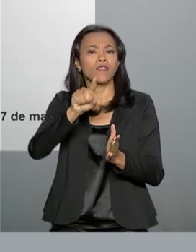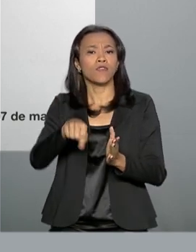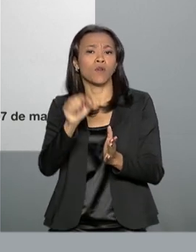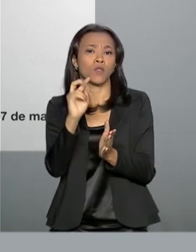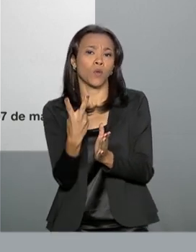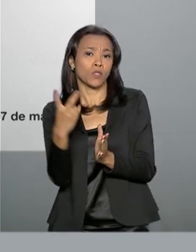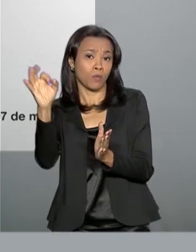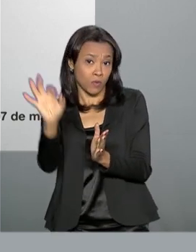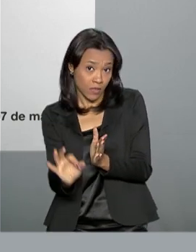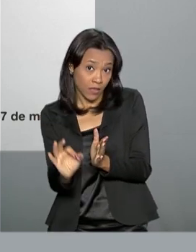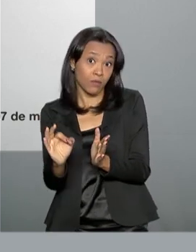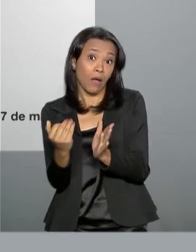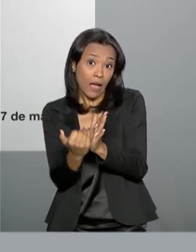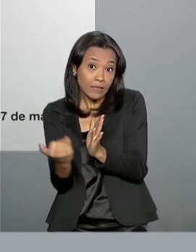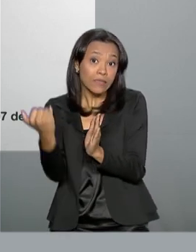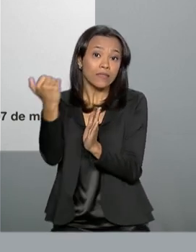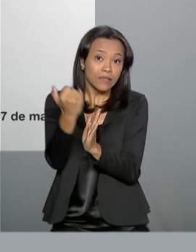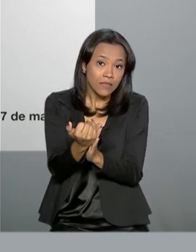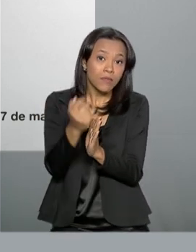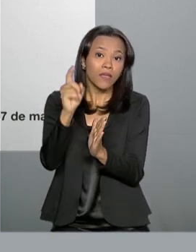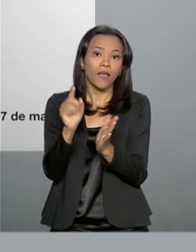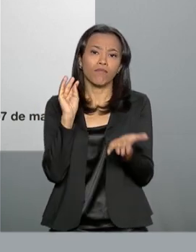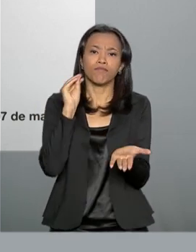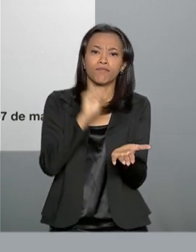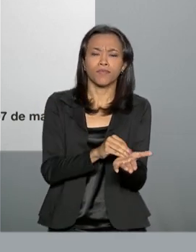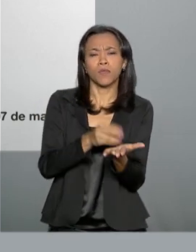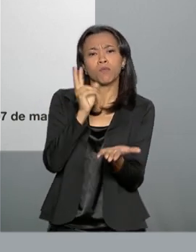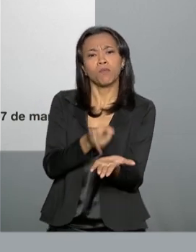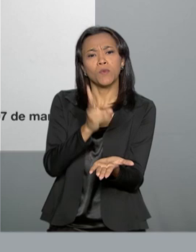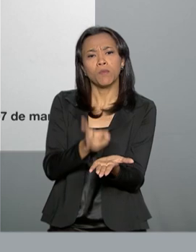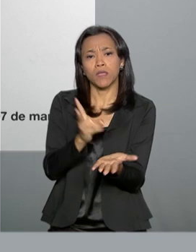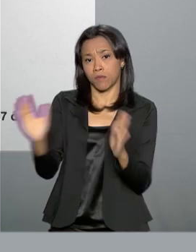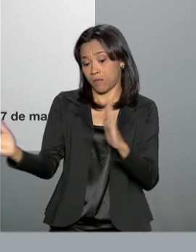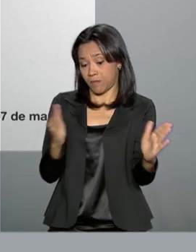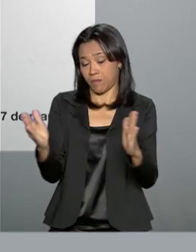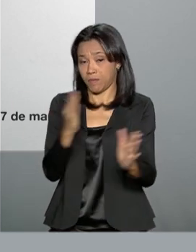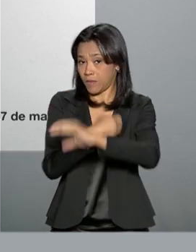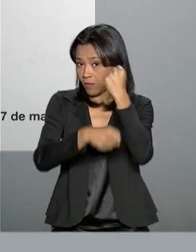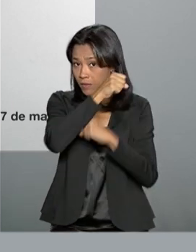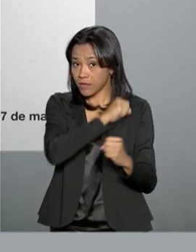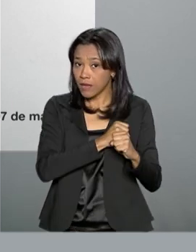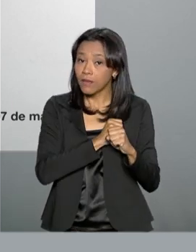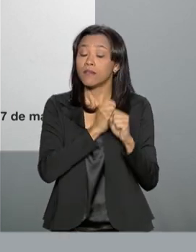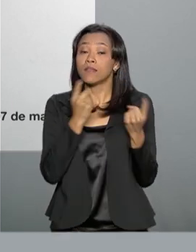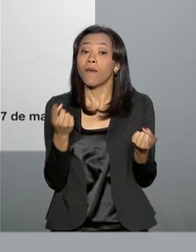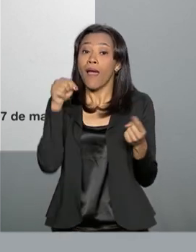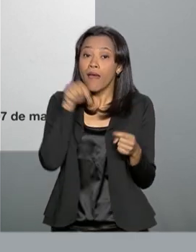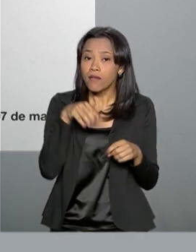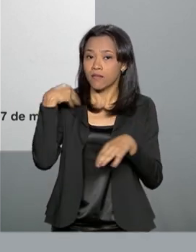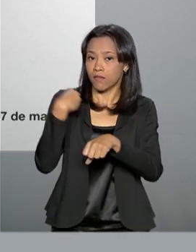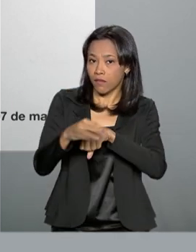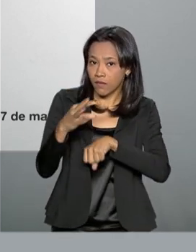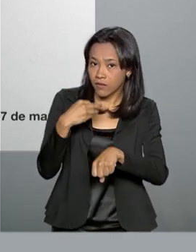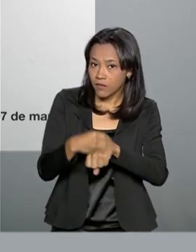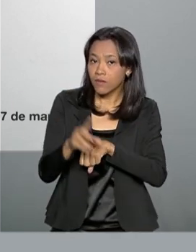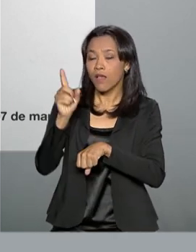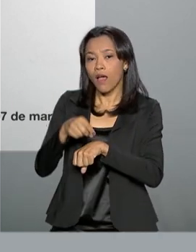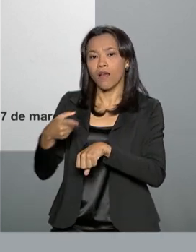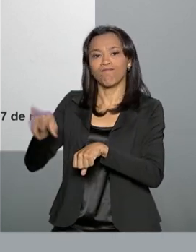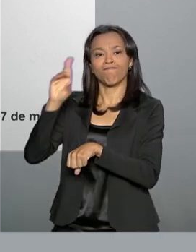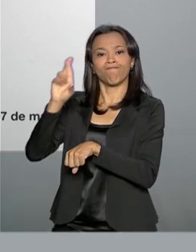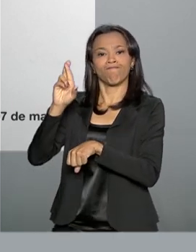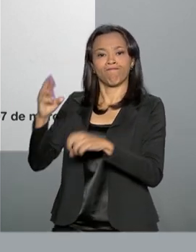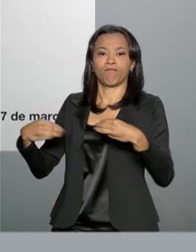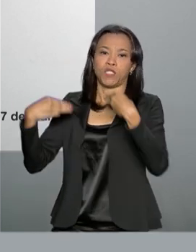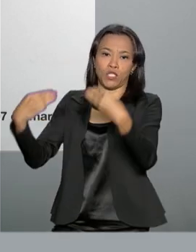pela média diária ao registrado no mesmo período do ano passado. Os dados foram divulgados pelo Ministério da